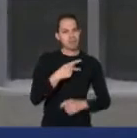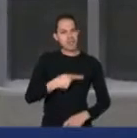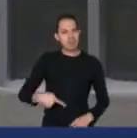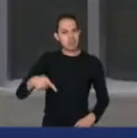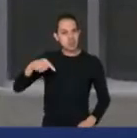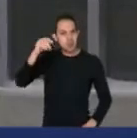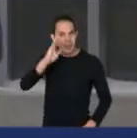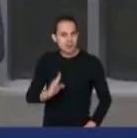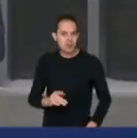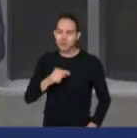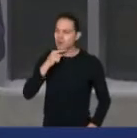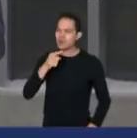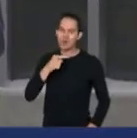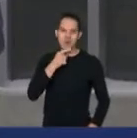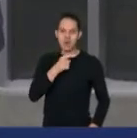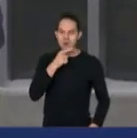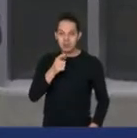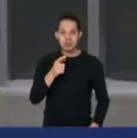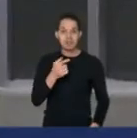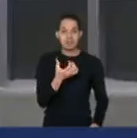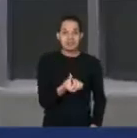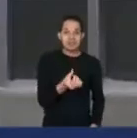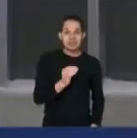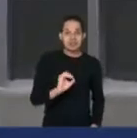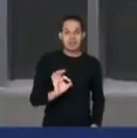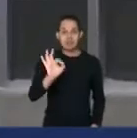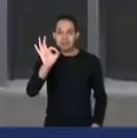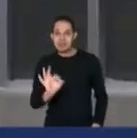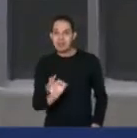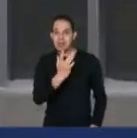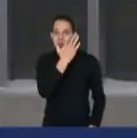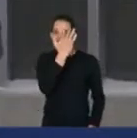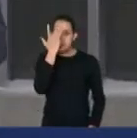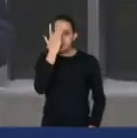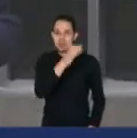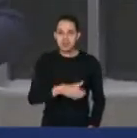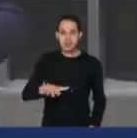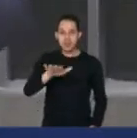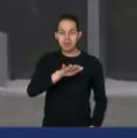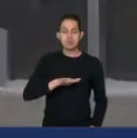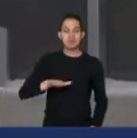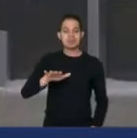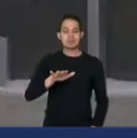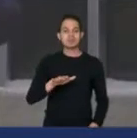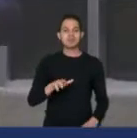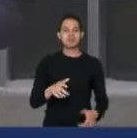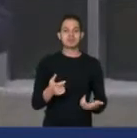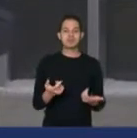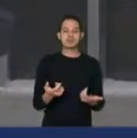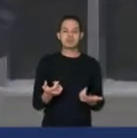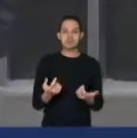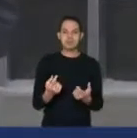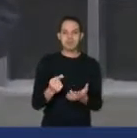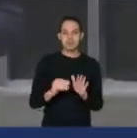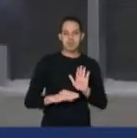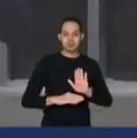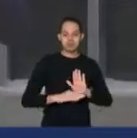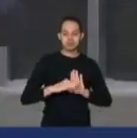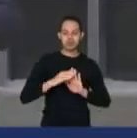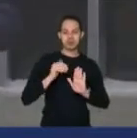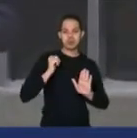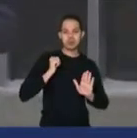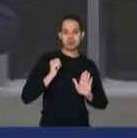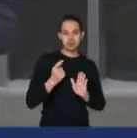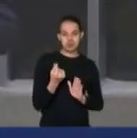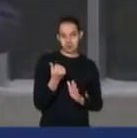Mais de 60% das pessoas que vão receber o aumento do Auxílio Brasil, de